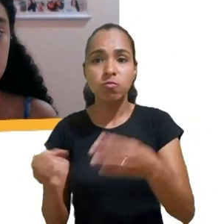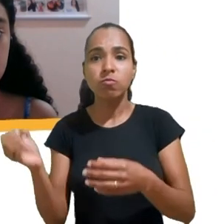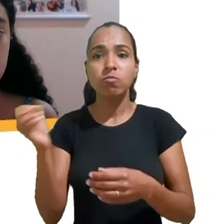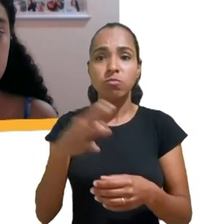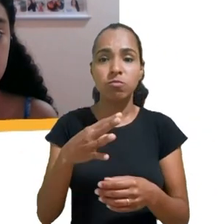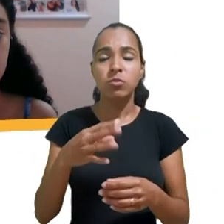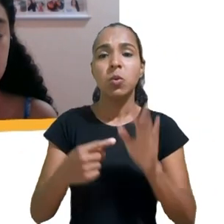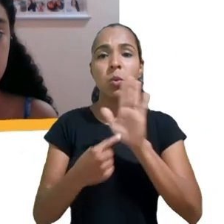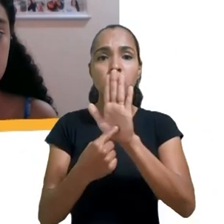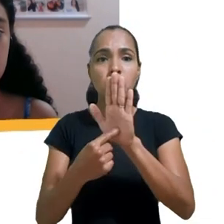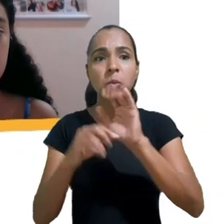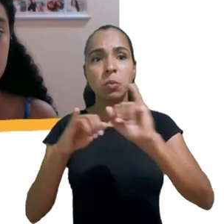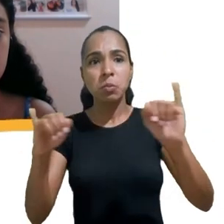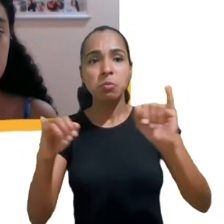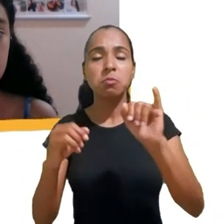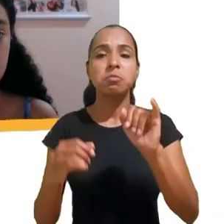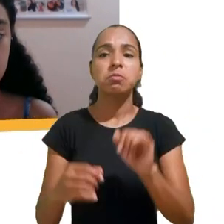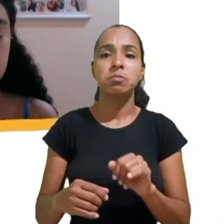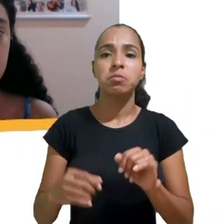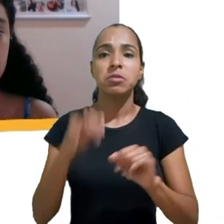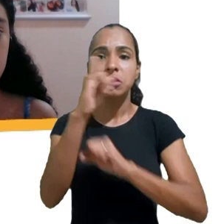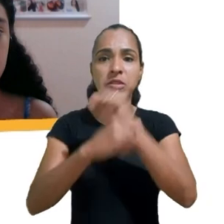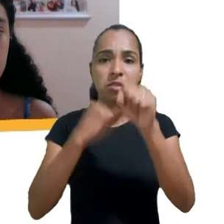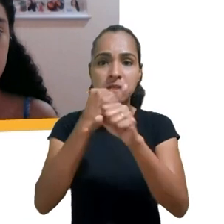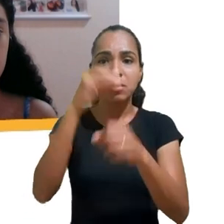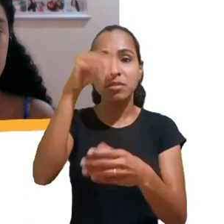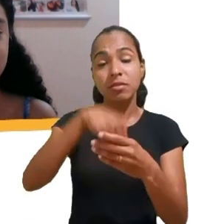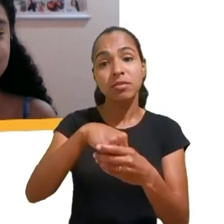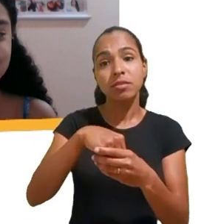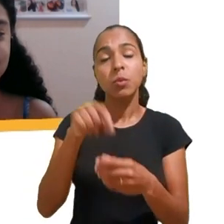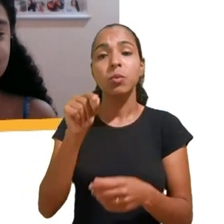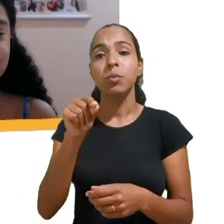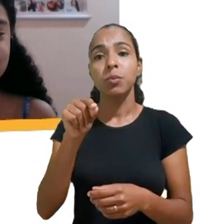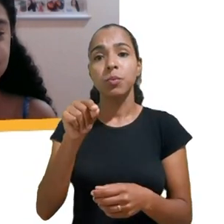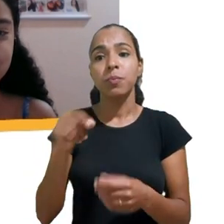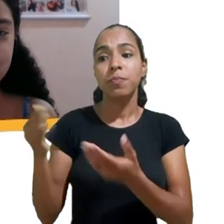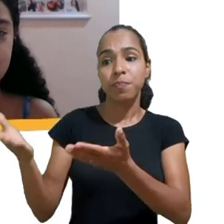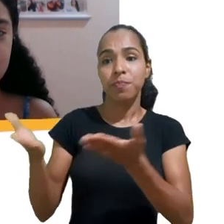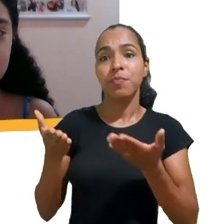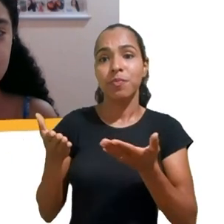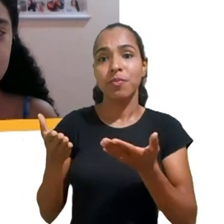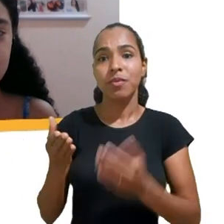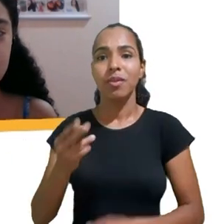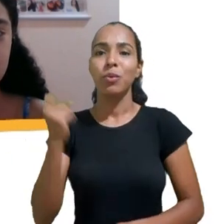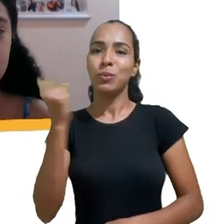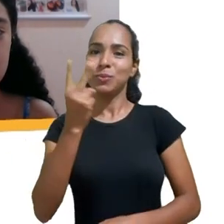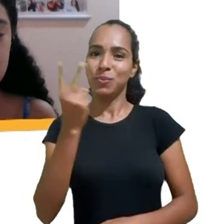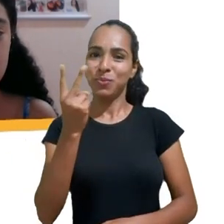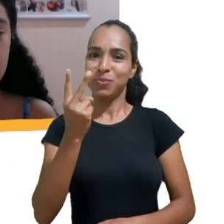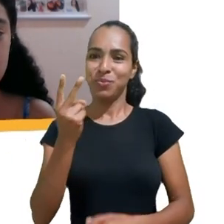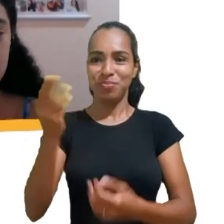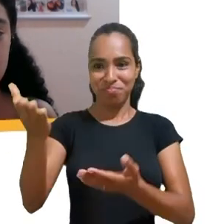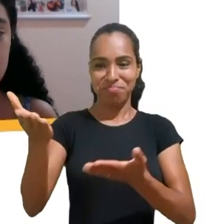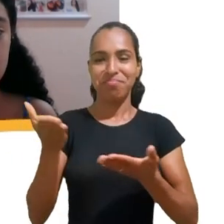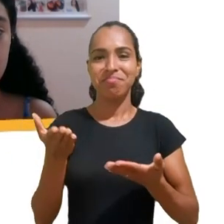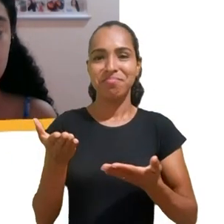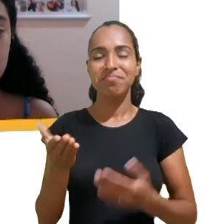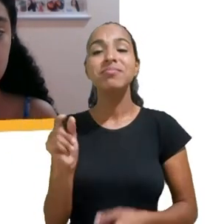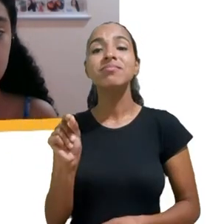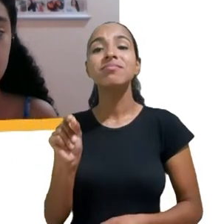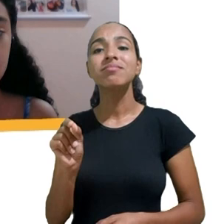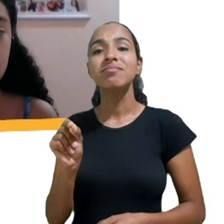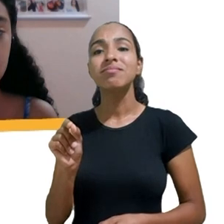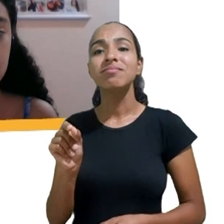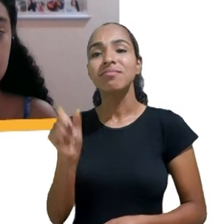fundamental na internet, e aí eu já vou convidar aqui, trazer o nosso segundo convidado da nossa conversa de hoje para falar um pouquinho sobre isso, que é a